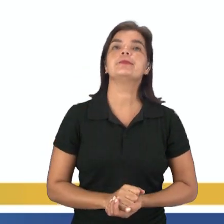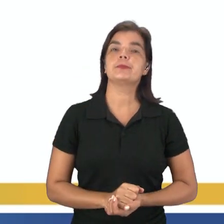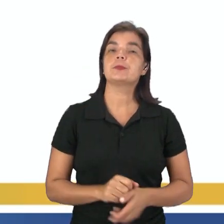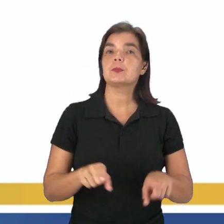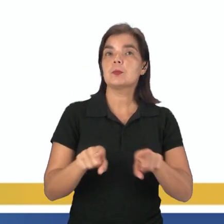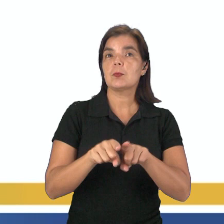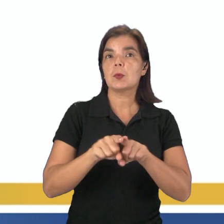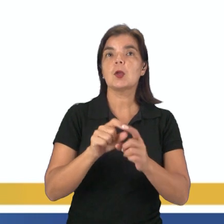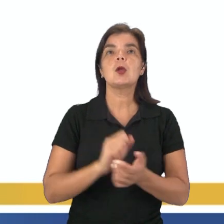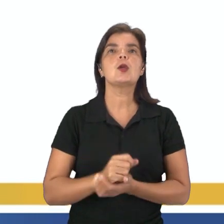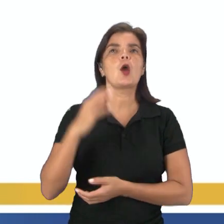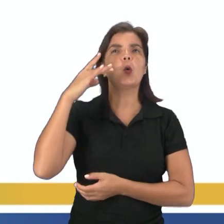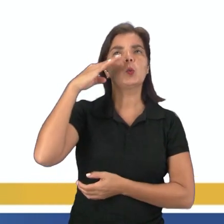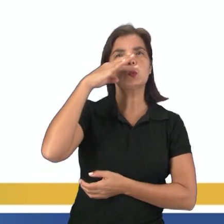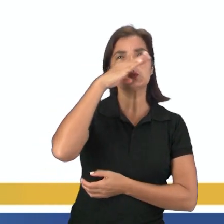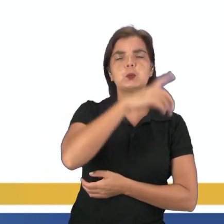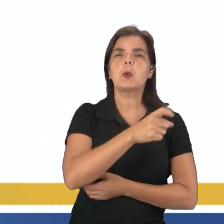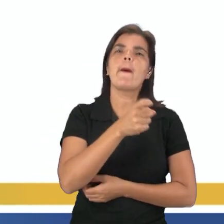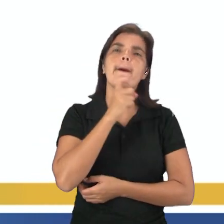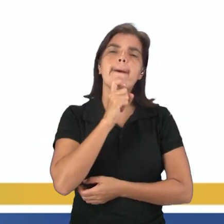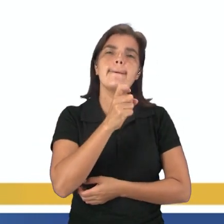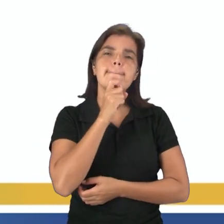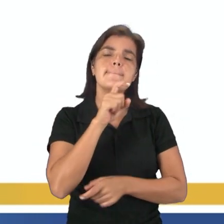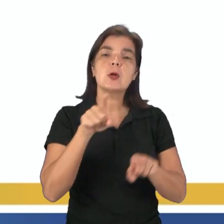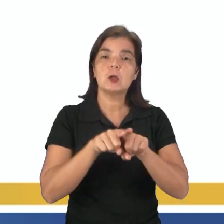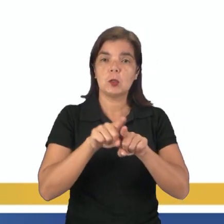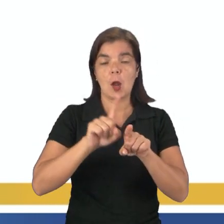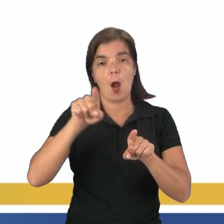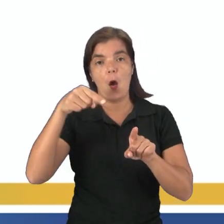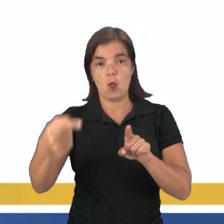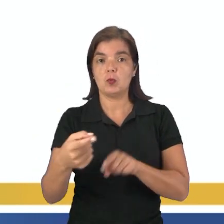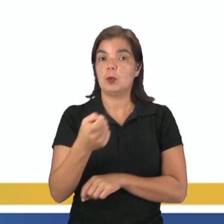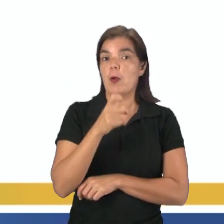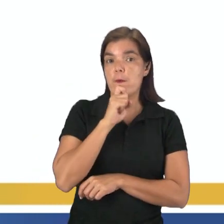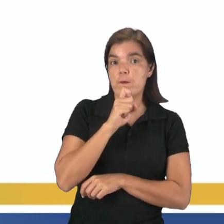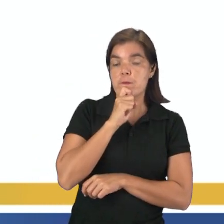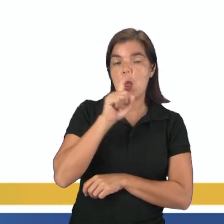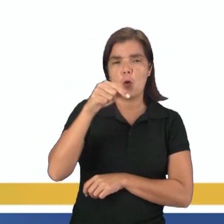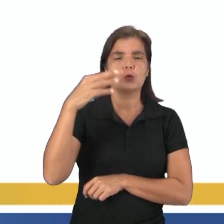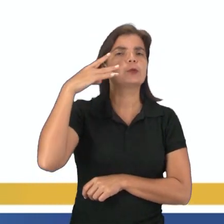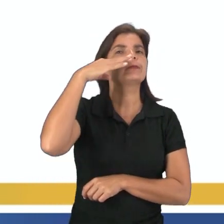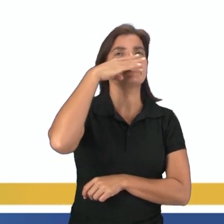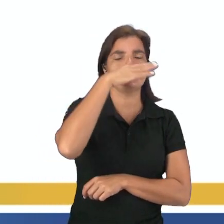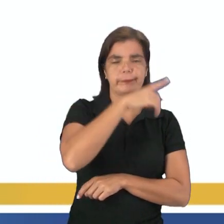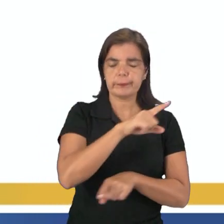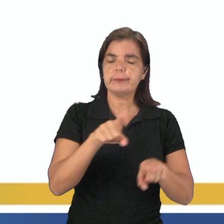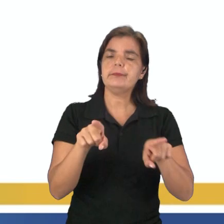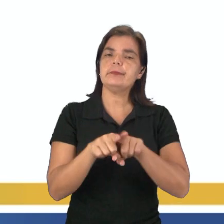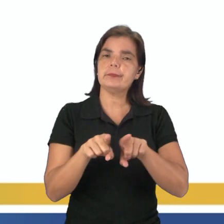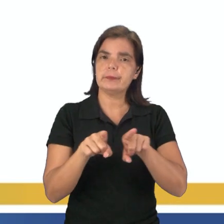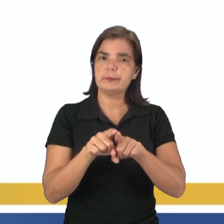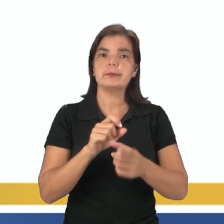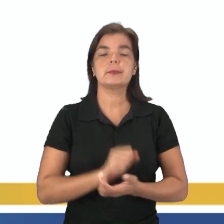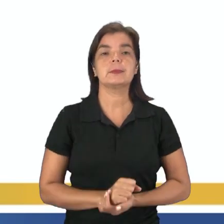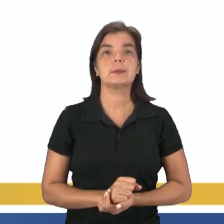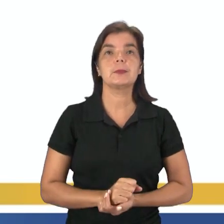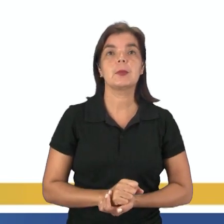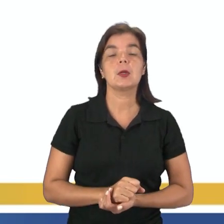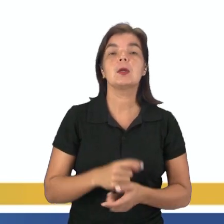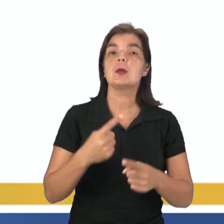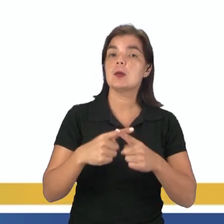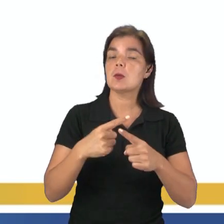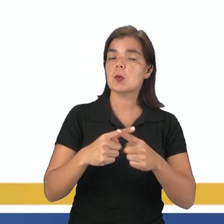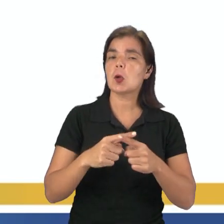camada protetora quente. Então, enquanto a mesosfera é extremamente fria, a termosfera vai ser bem quente, tá? E a